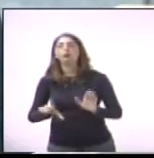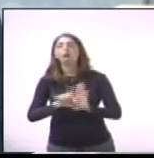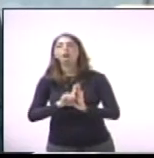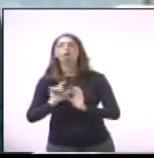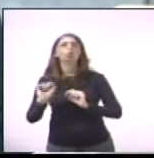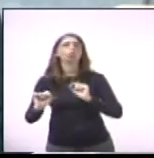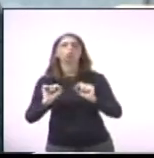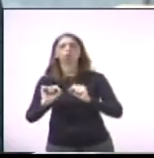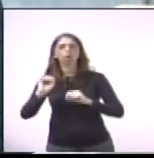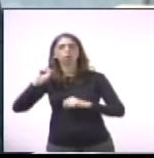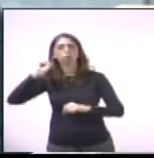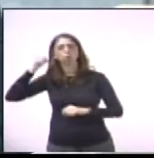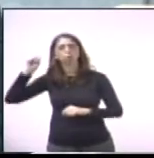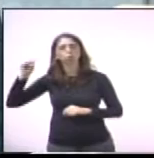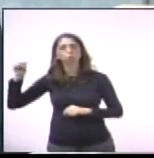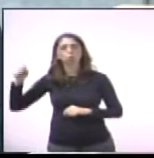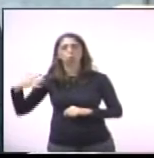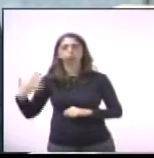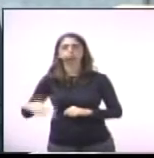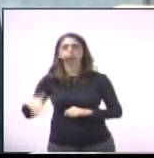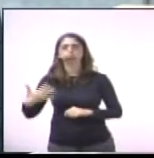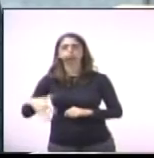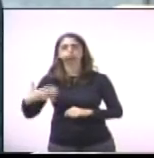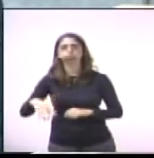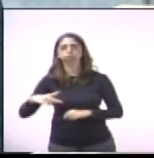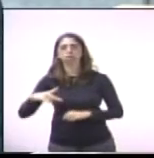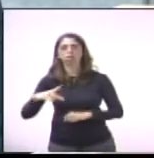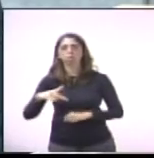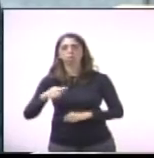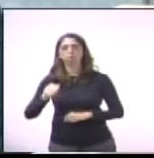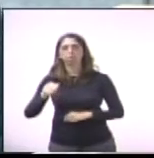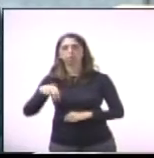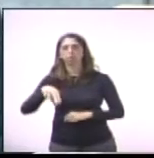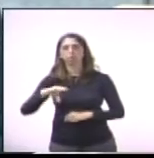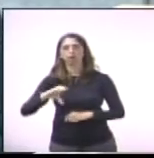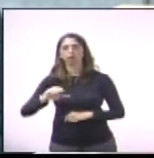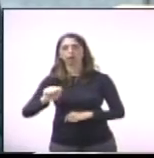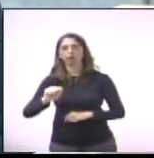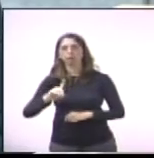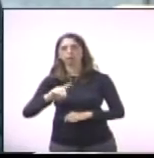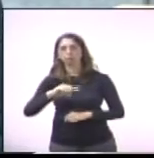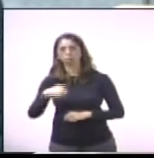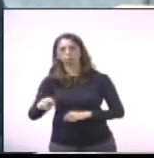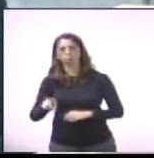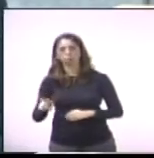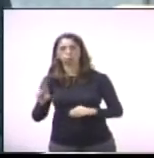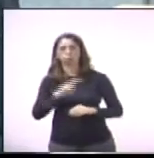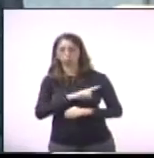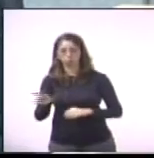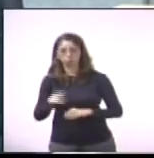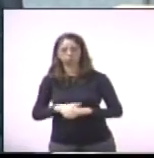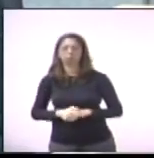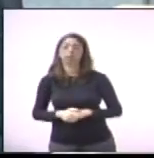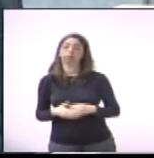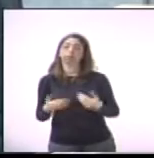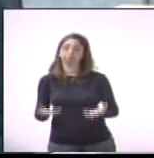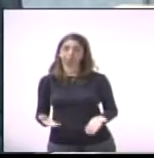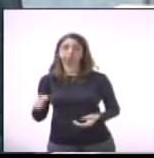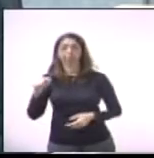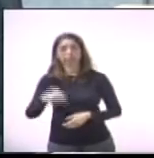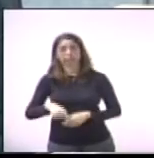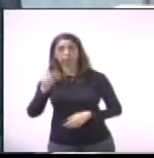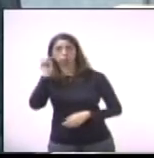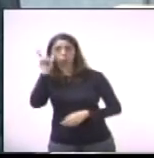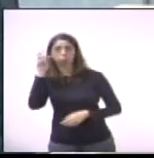porque, infelizmente, nosso país mesmo tem uma cultura muito diferente. aqui